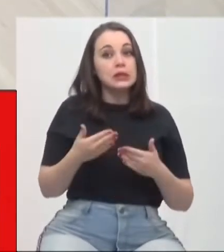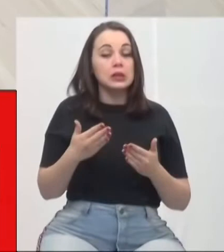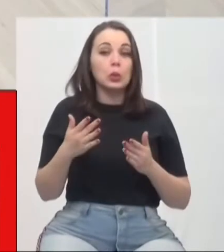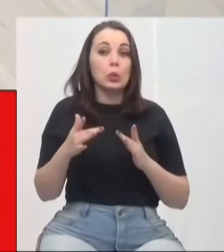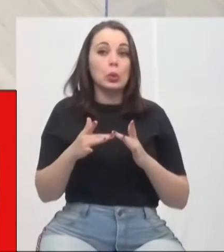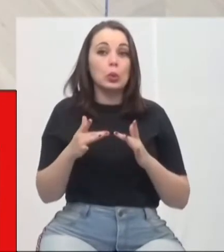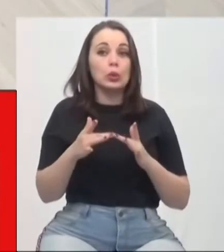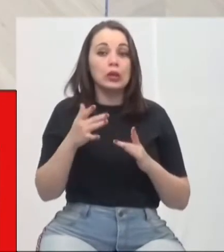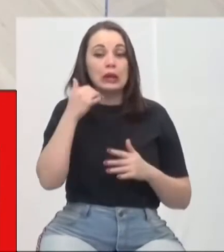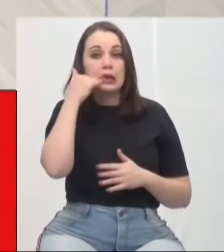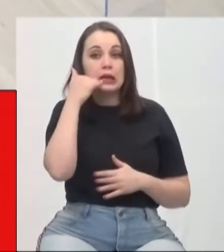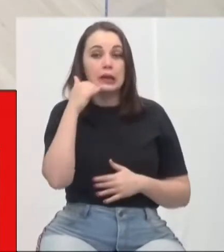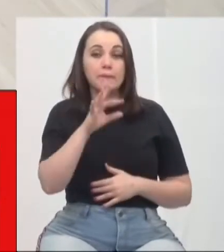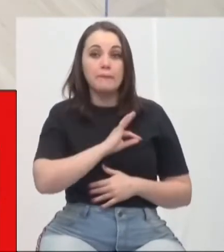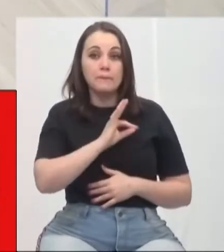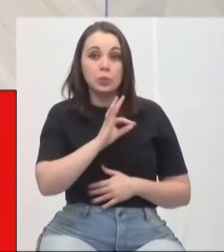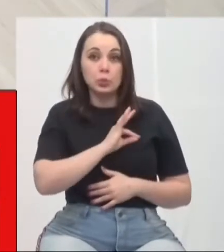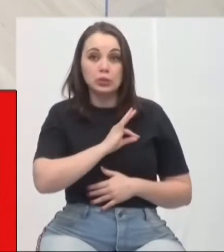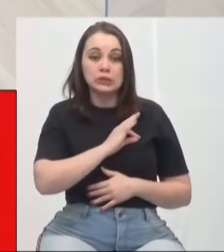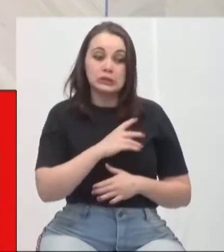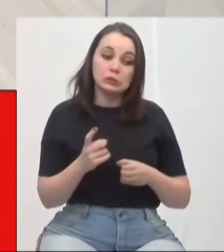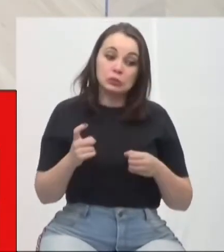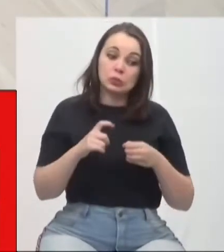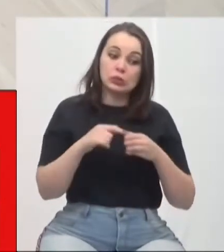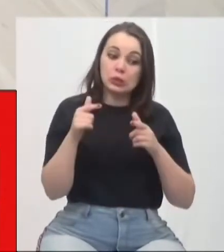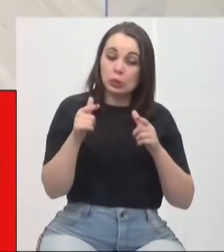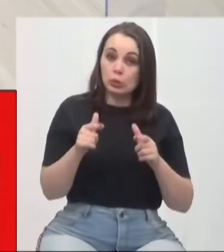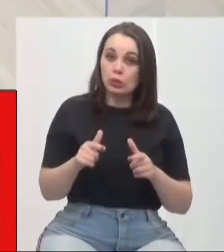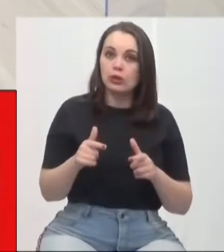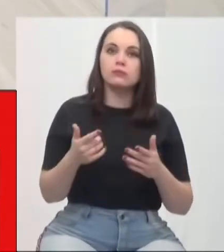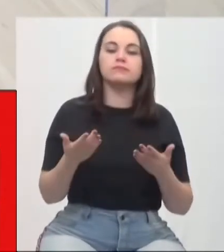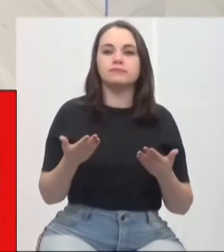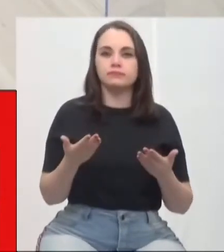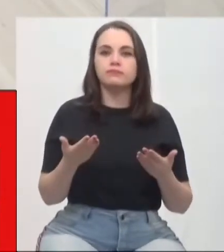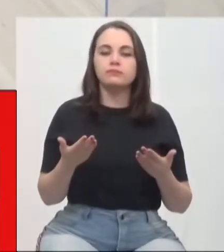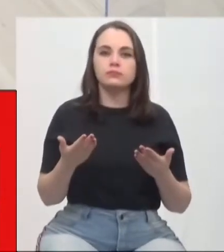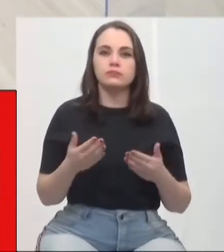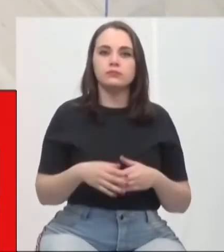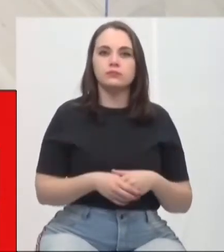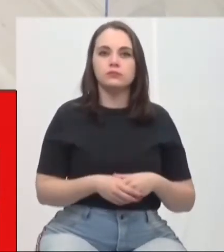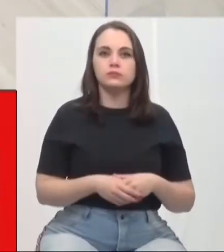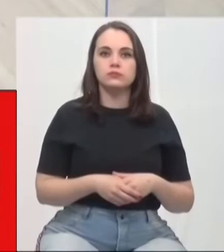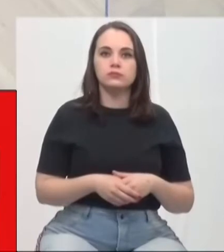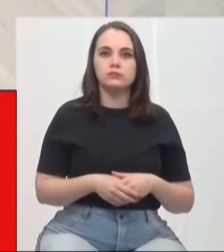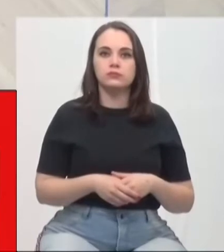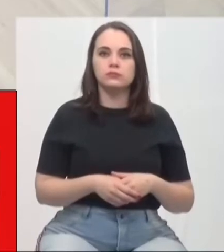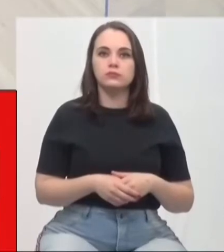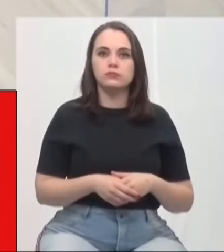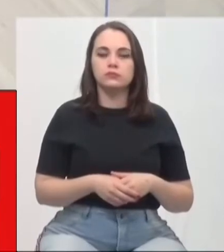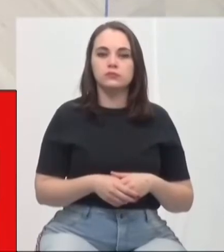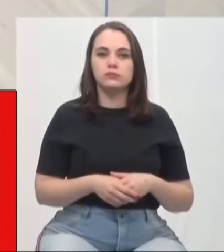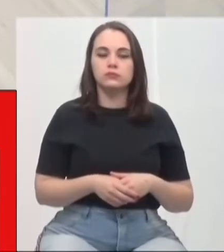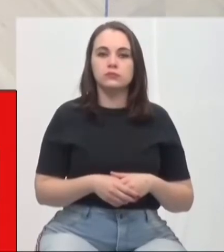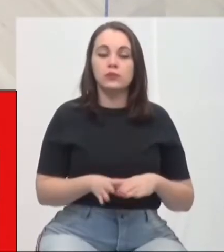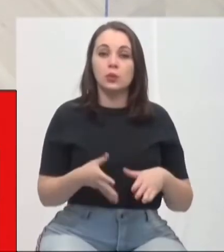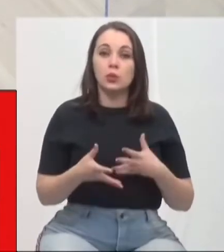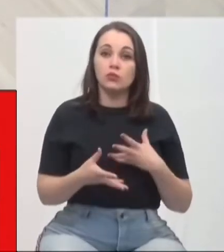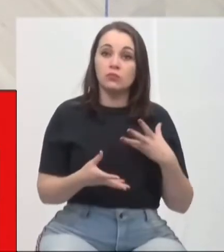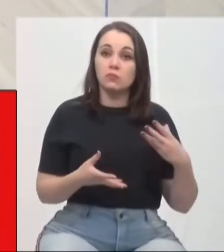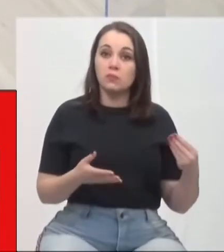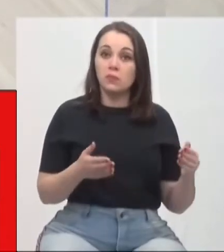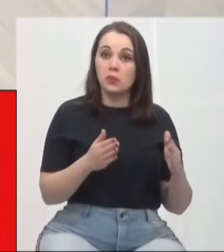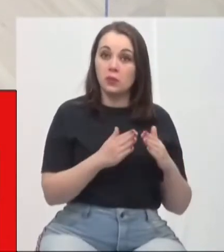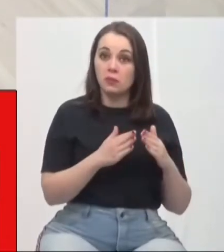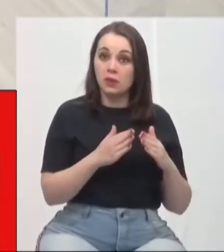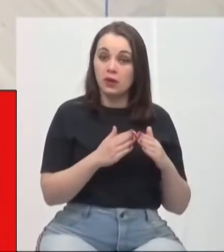contato com a Polícia Militar e voltei até o local. Conta o sargento. Ao voltar para casa, em que o